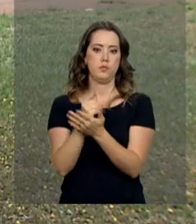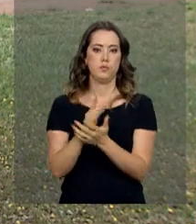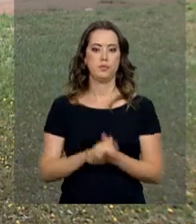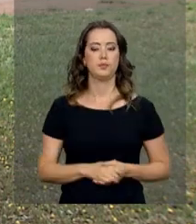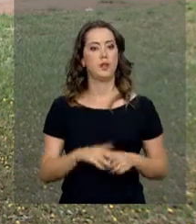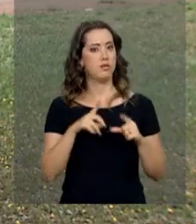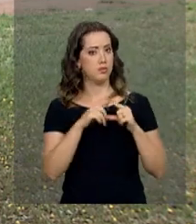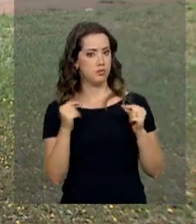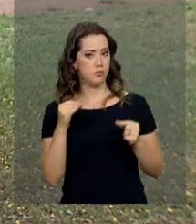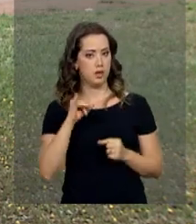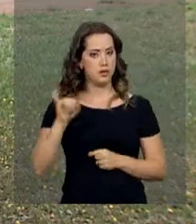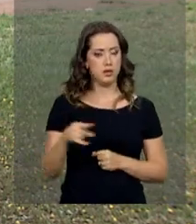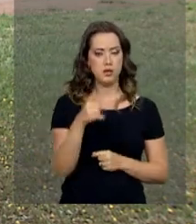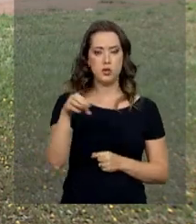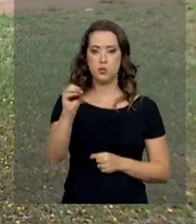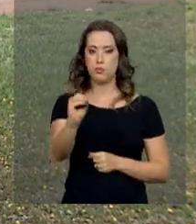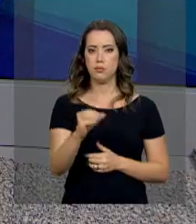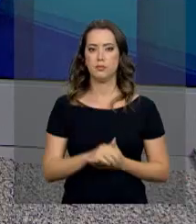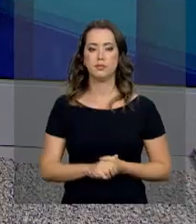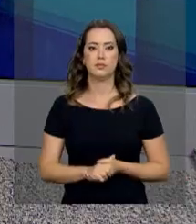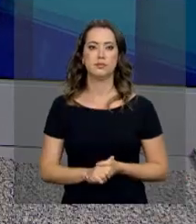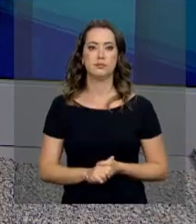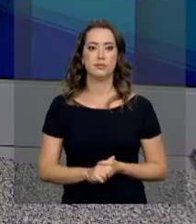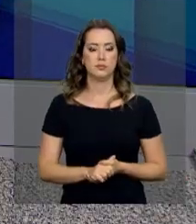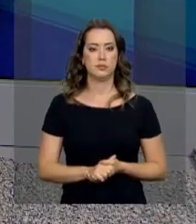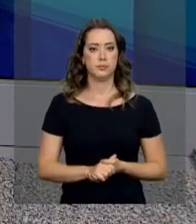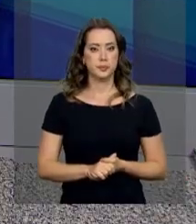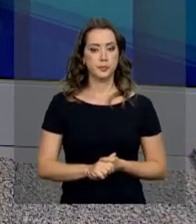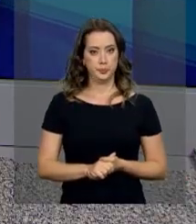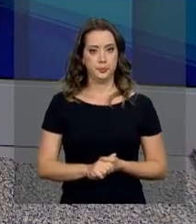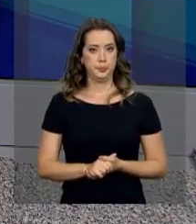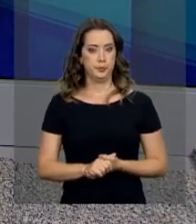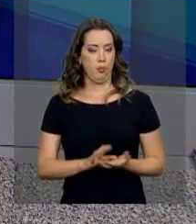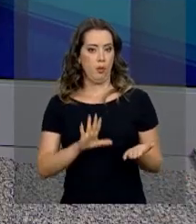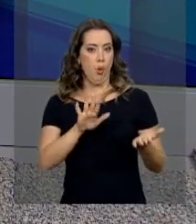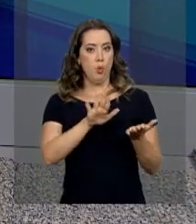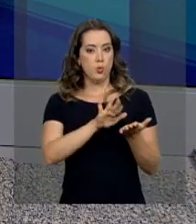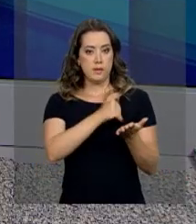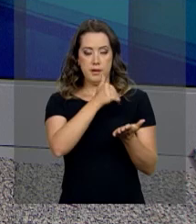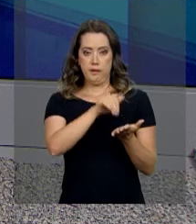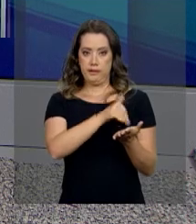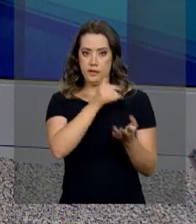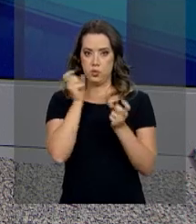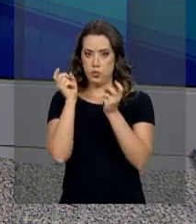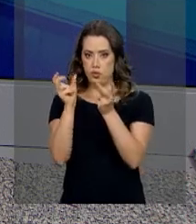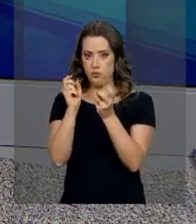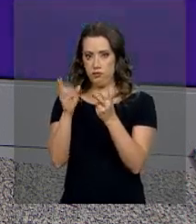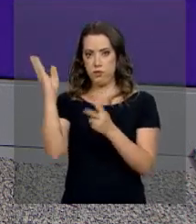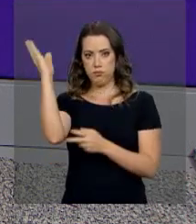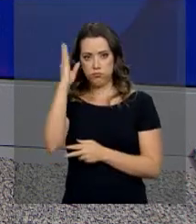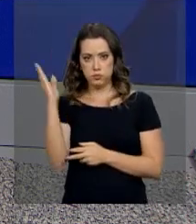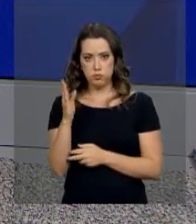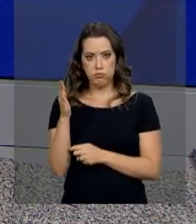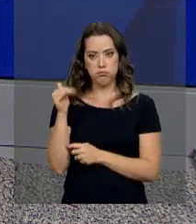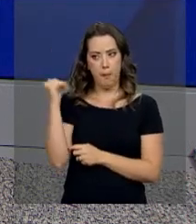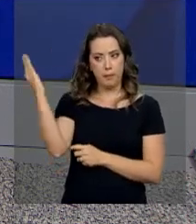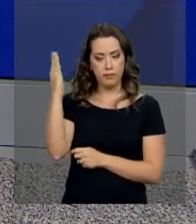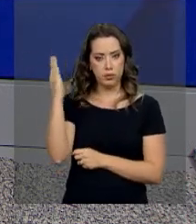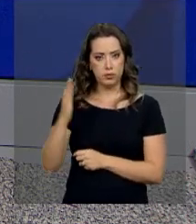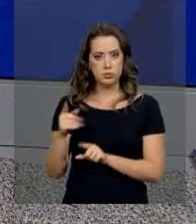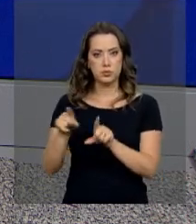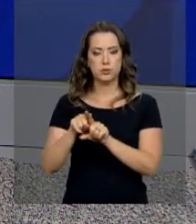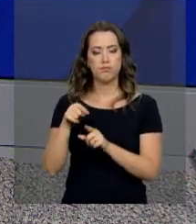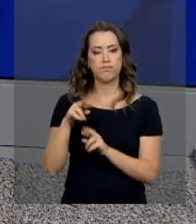De Brasília, João Pedro Neto. O secretário de Comércio Exterior também informou que a expectativa é que o Brasil